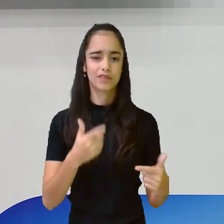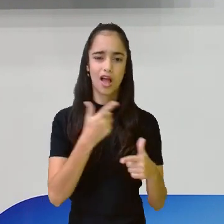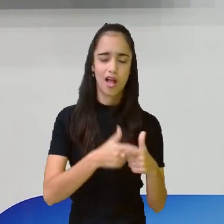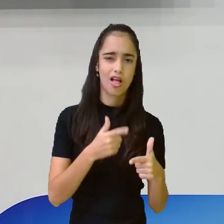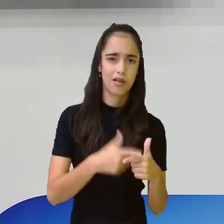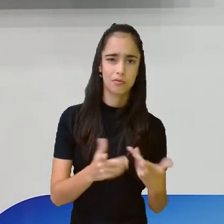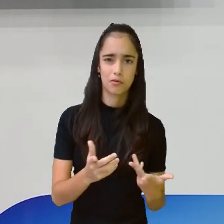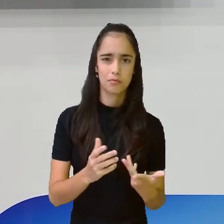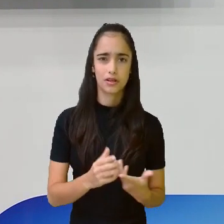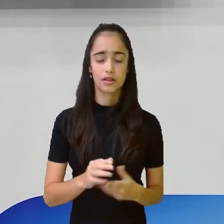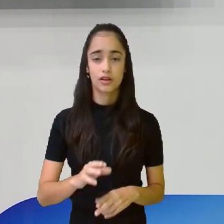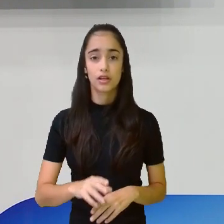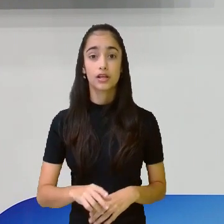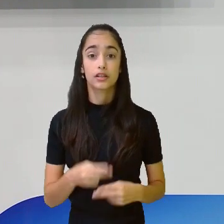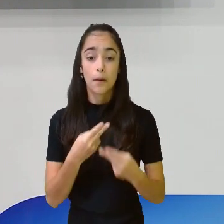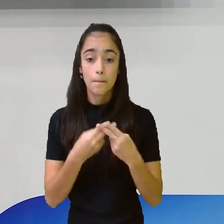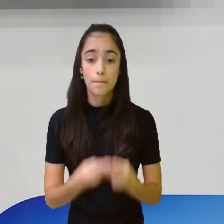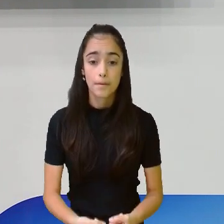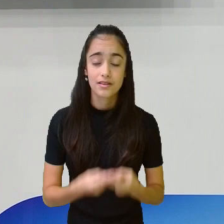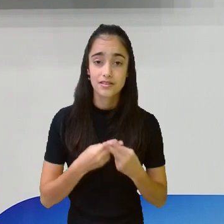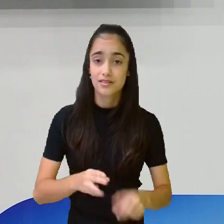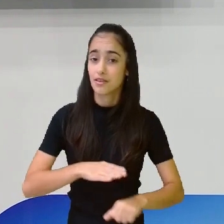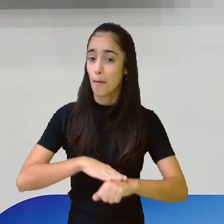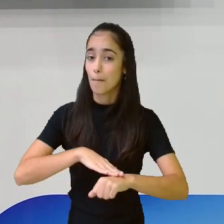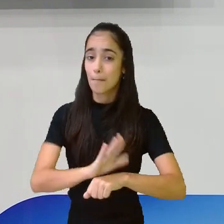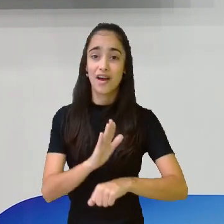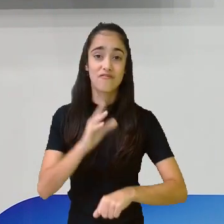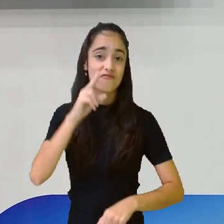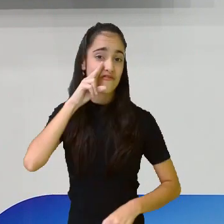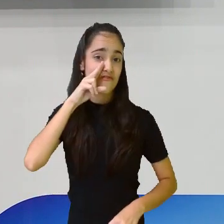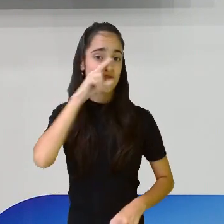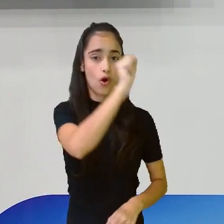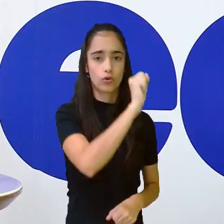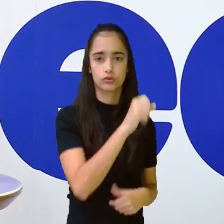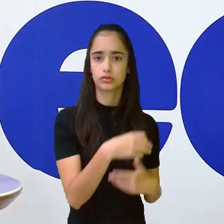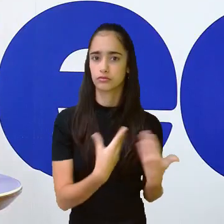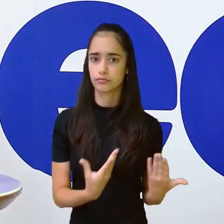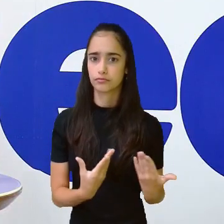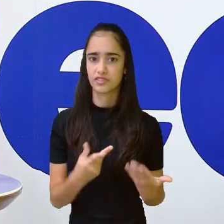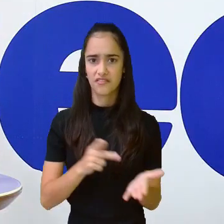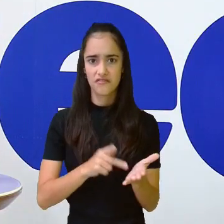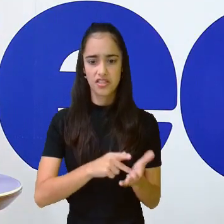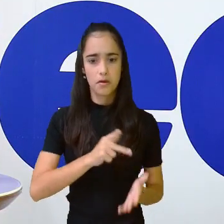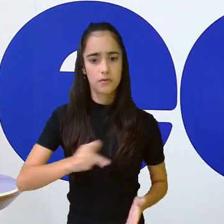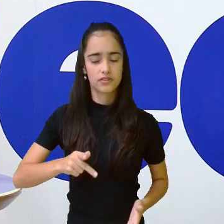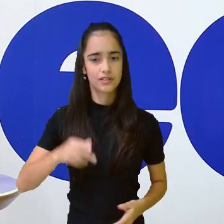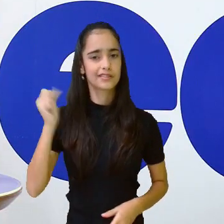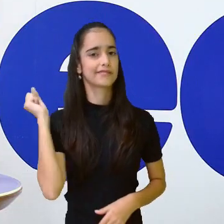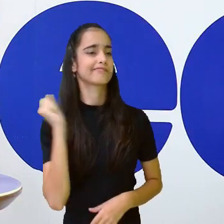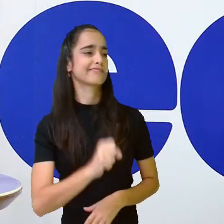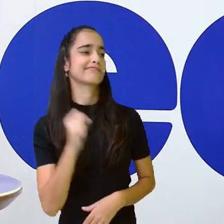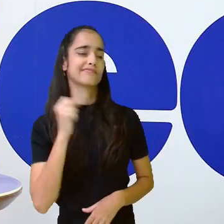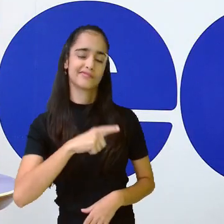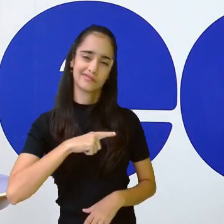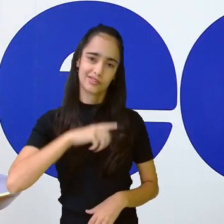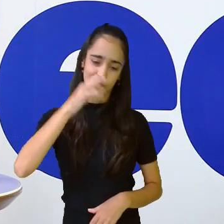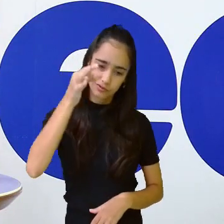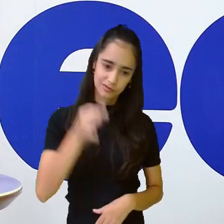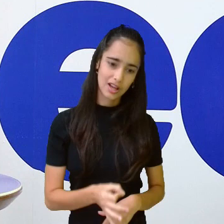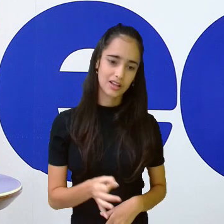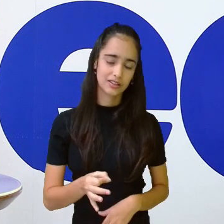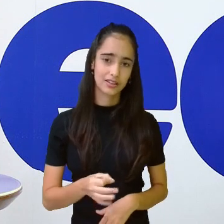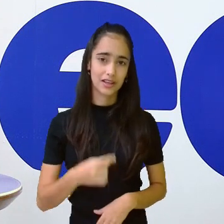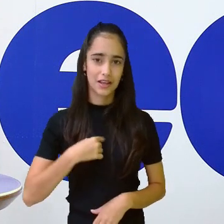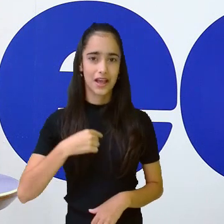paciência é sempre mais forte que a violência. Não é verdade, professora Márcia? É sim, com certeza. E a Ana disse aqui que foi